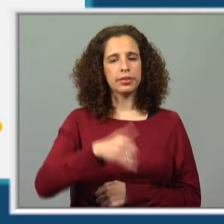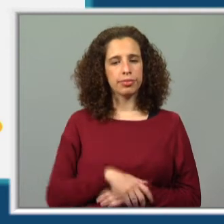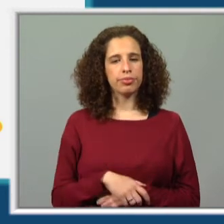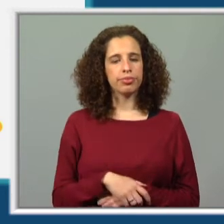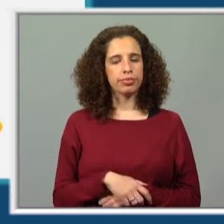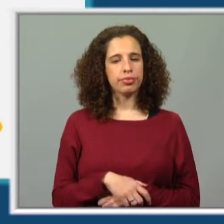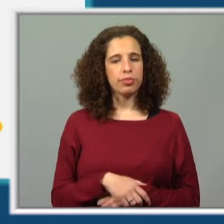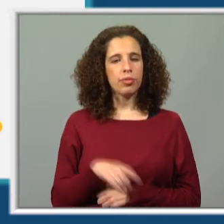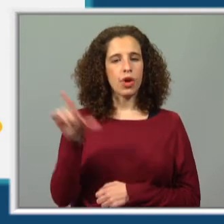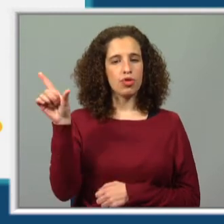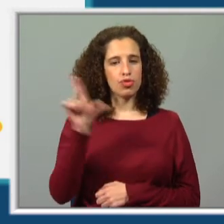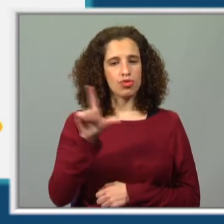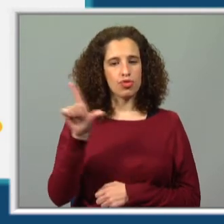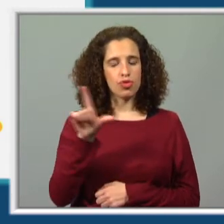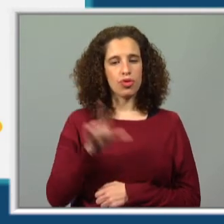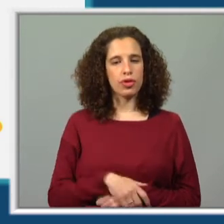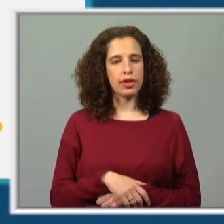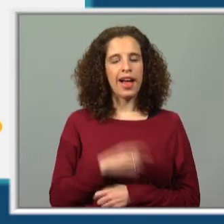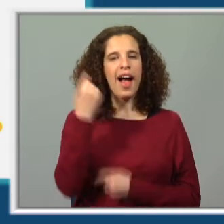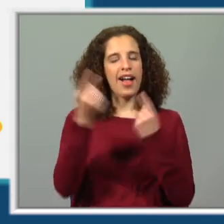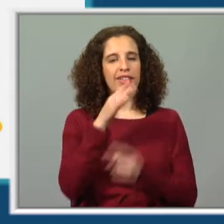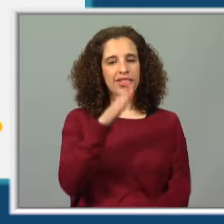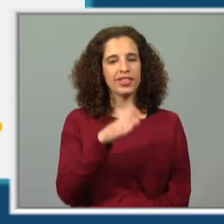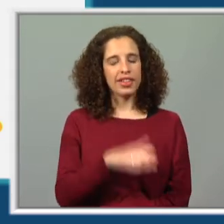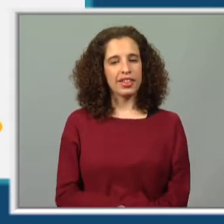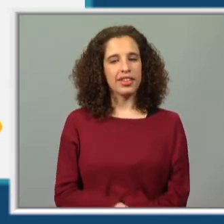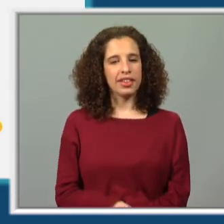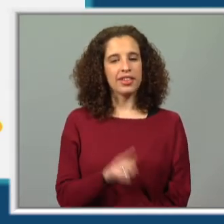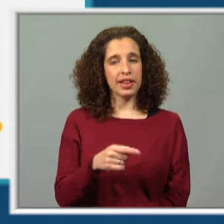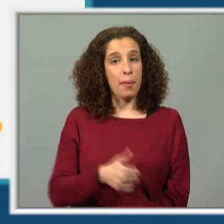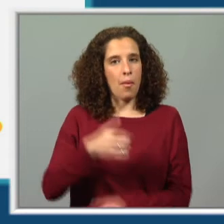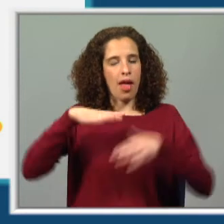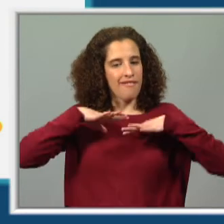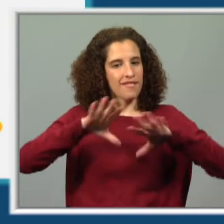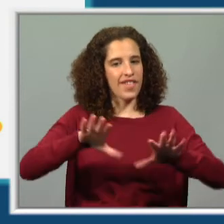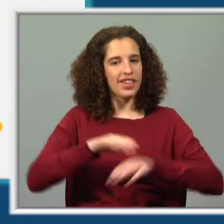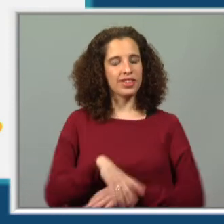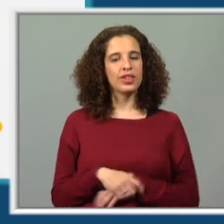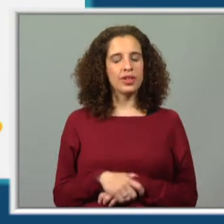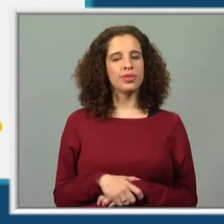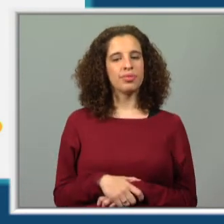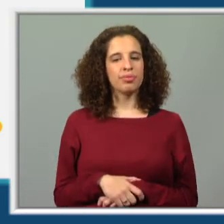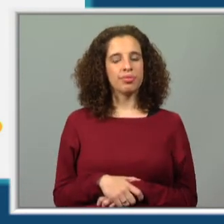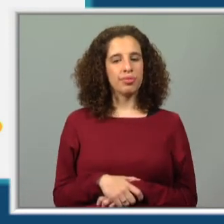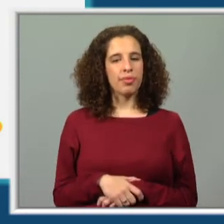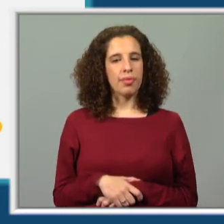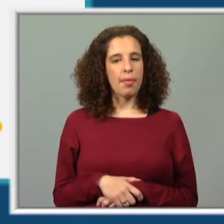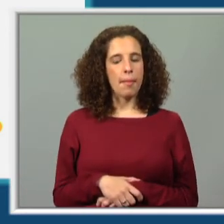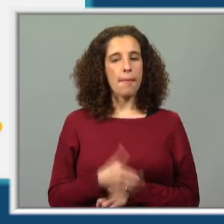julho. Alguém disse aí, e costumam estar de férias? Muito bem, julho. Ah,